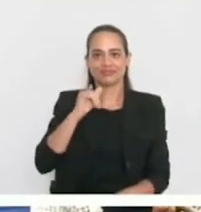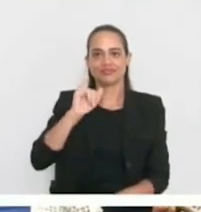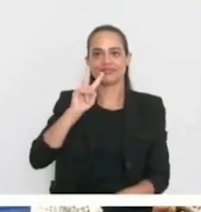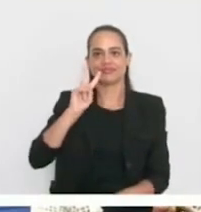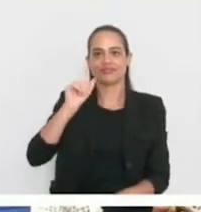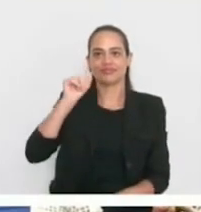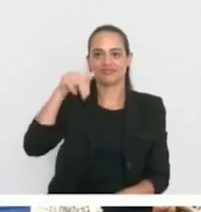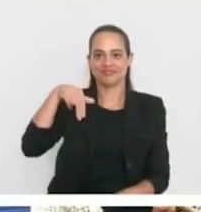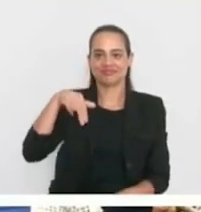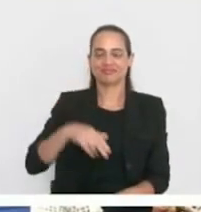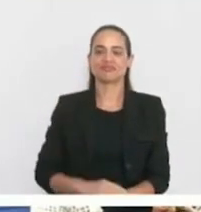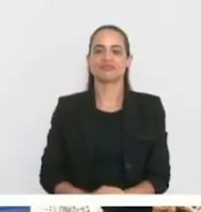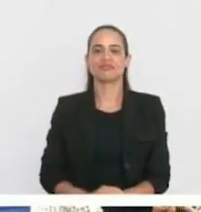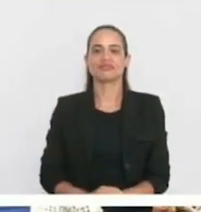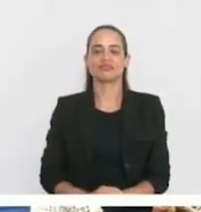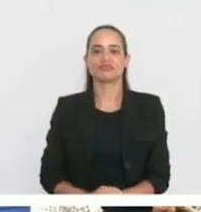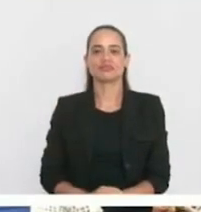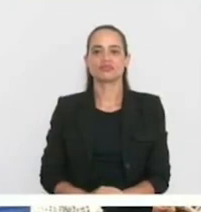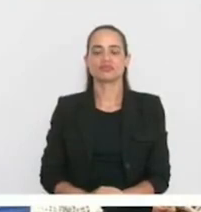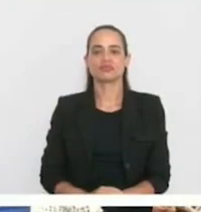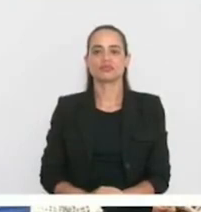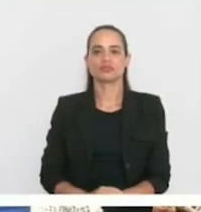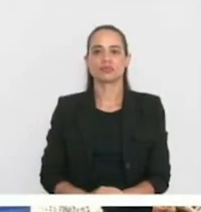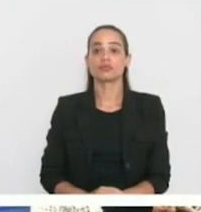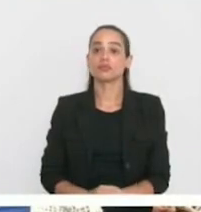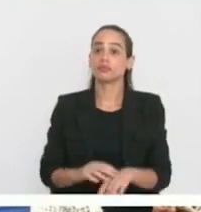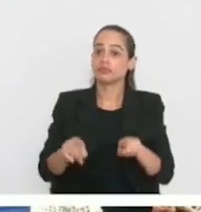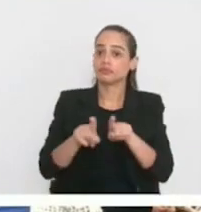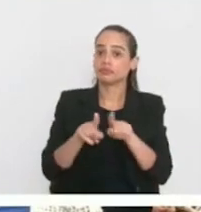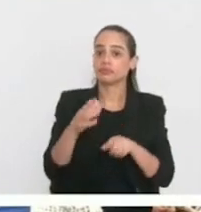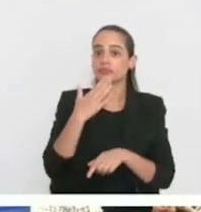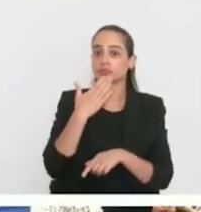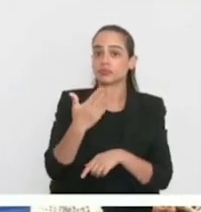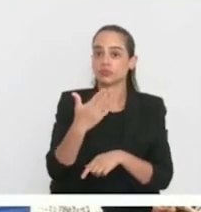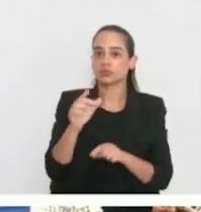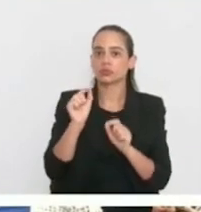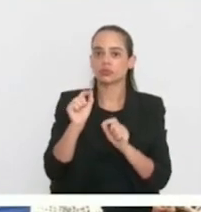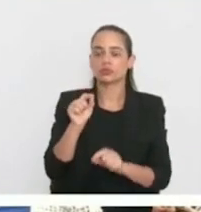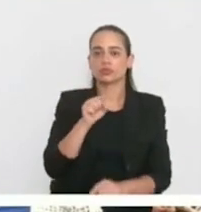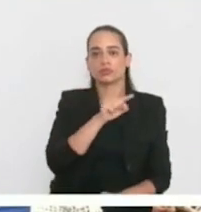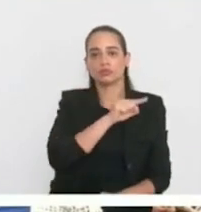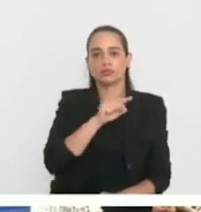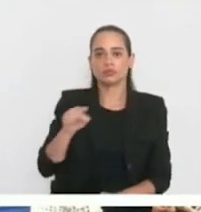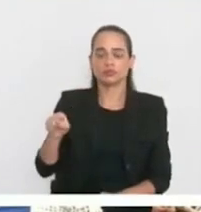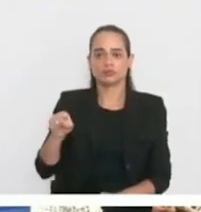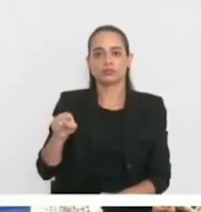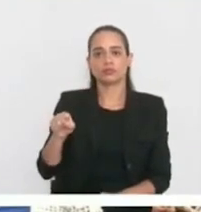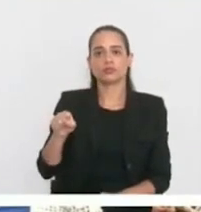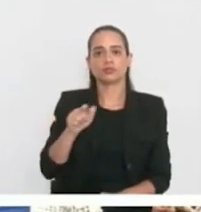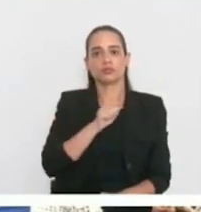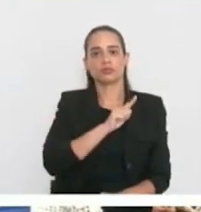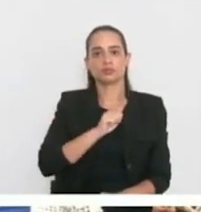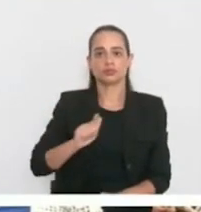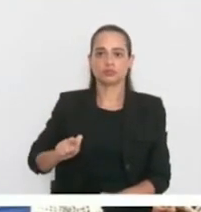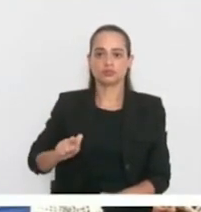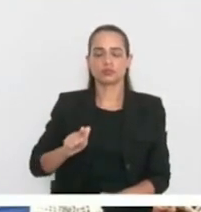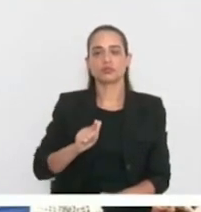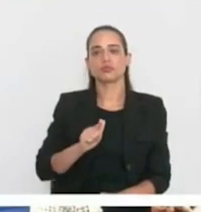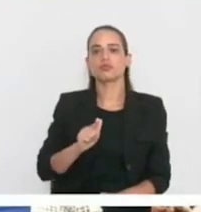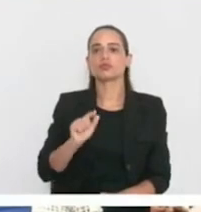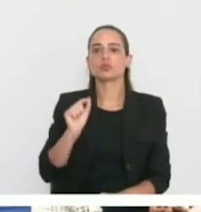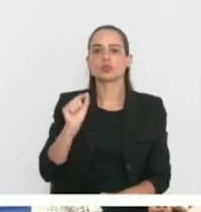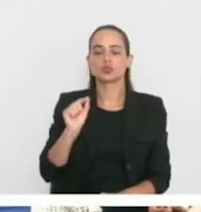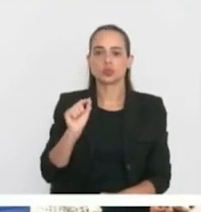Gostaria também de ressaltar e fazer um pedido aqui para os governantes, principalmente do nosso município, cada vez